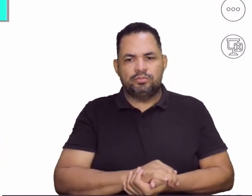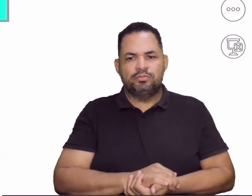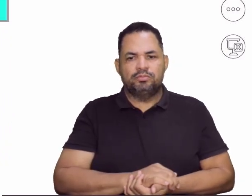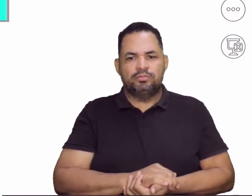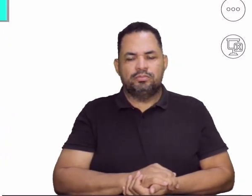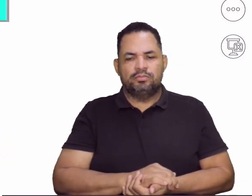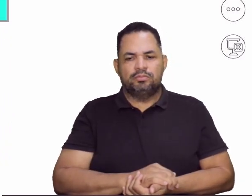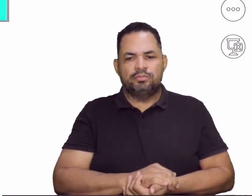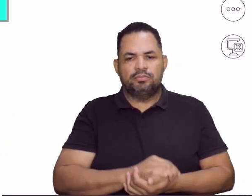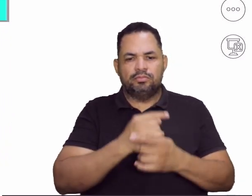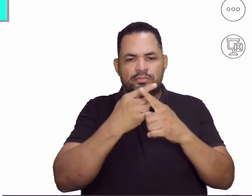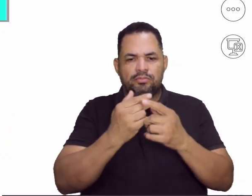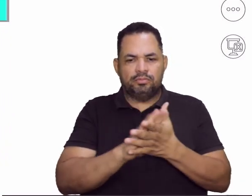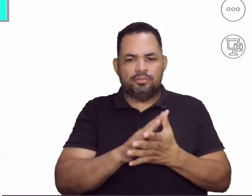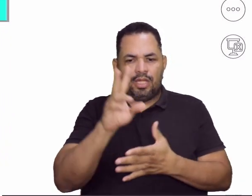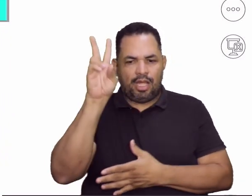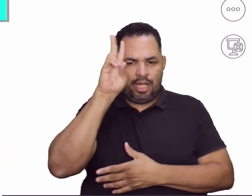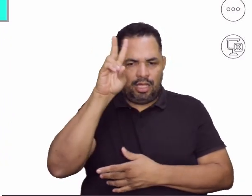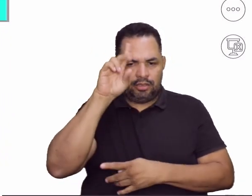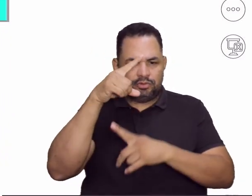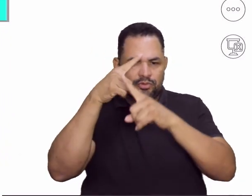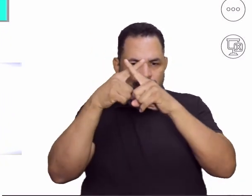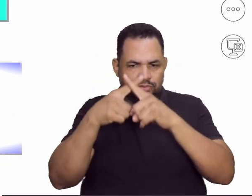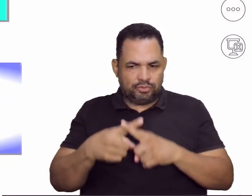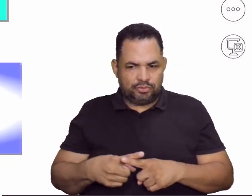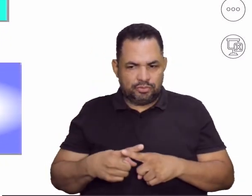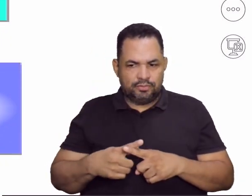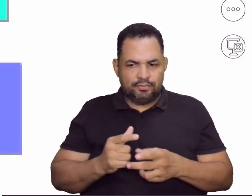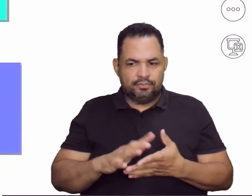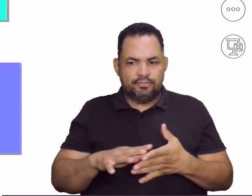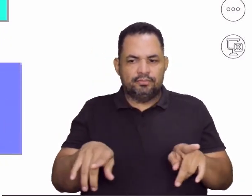Falarei um pouco aqui sobre a história dos jogos.